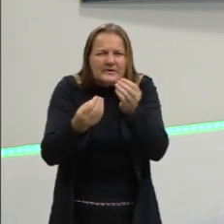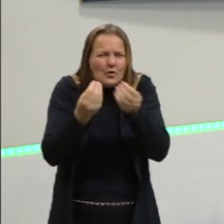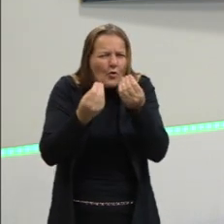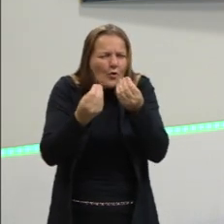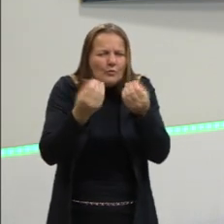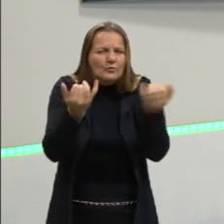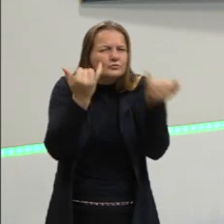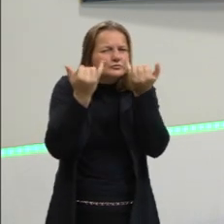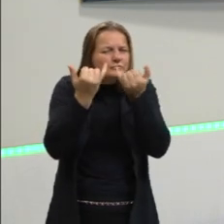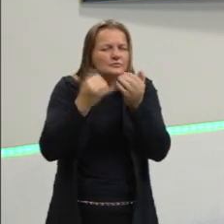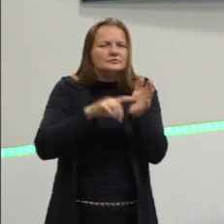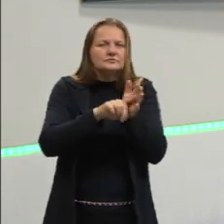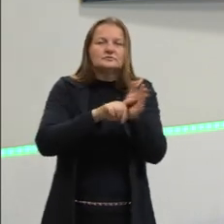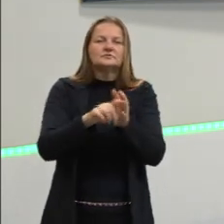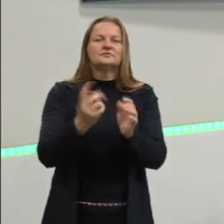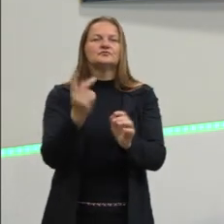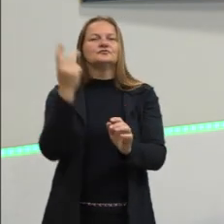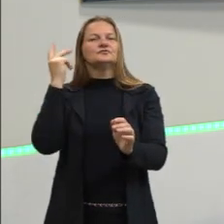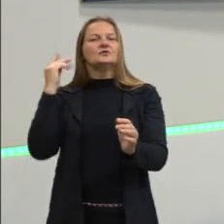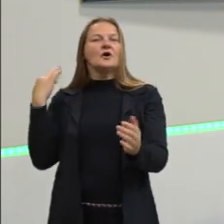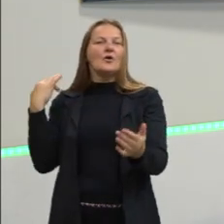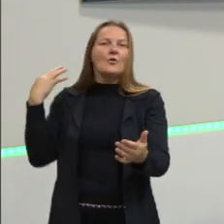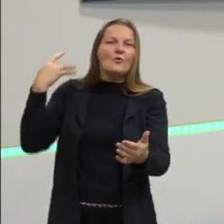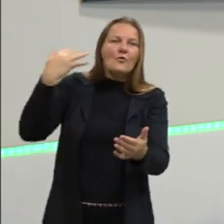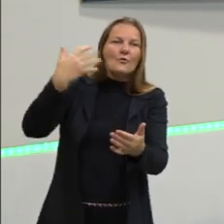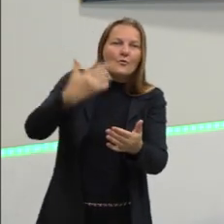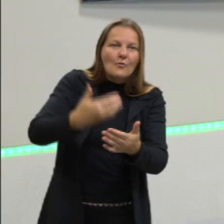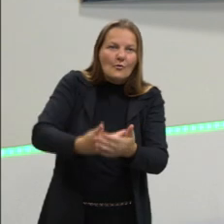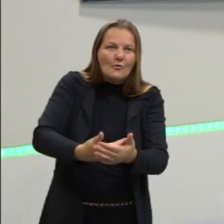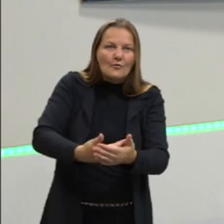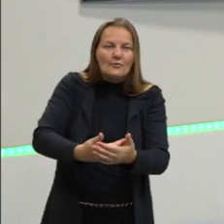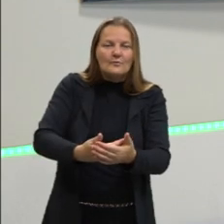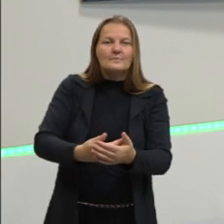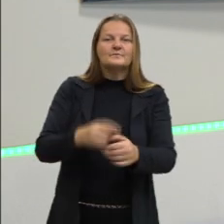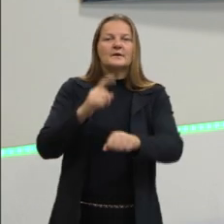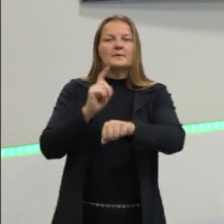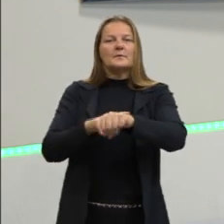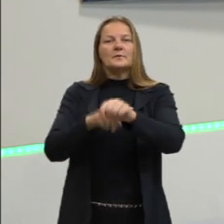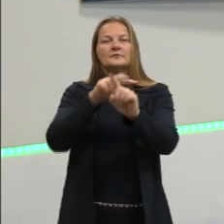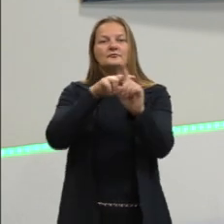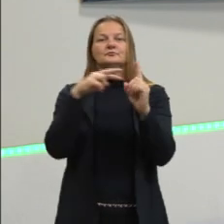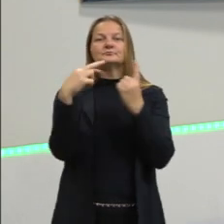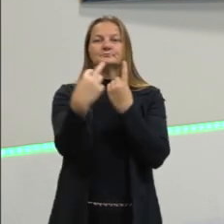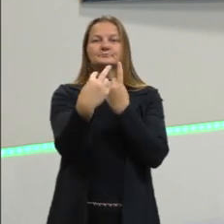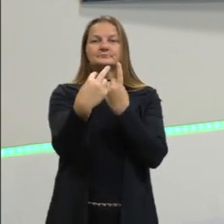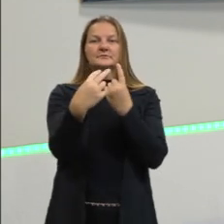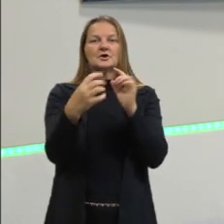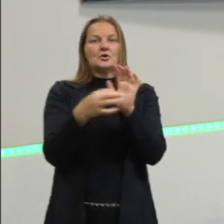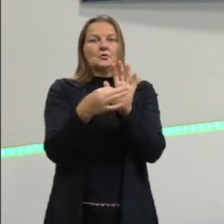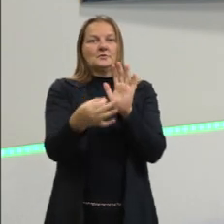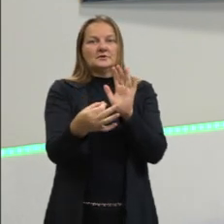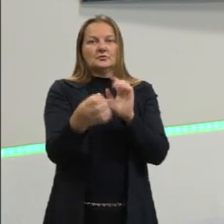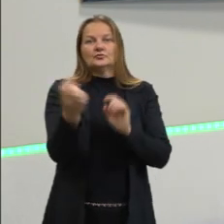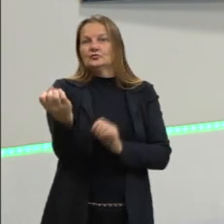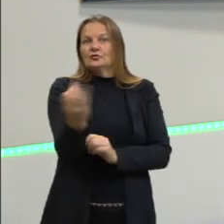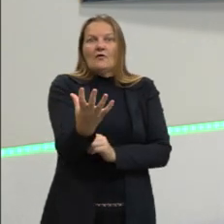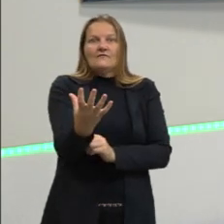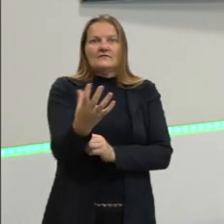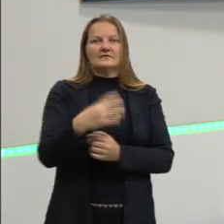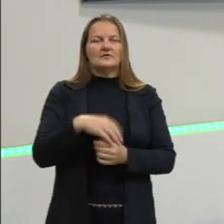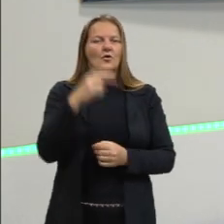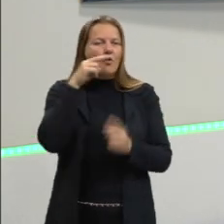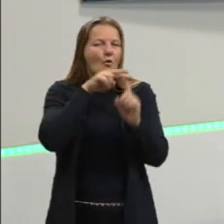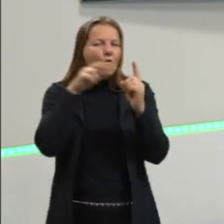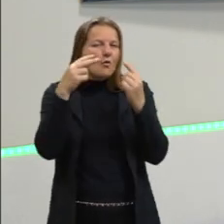acontecimento histórico e trazer, talvez, um novo ponto de vista, uma nova opinião, um novo